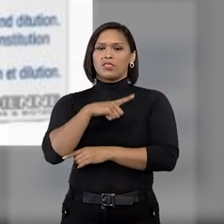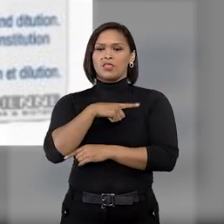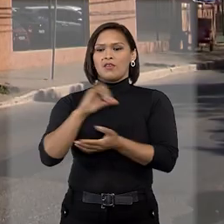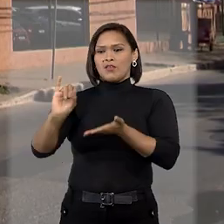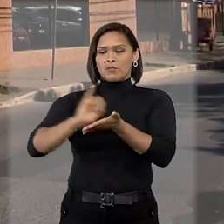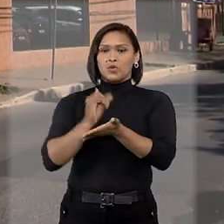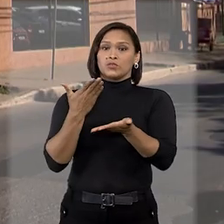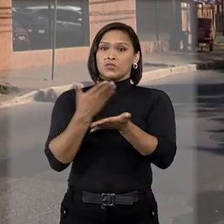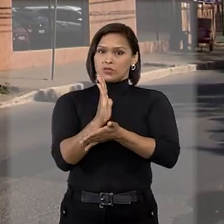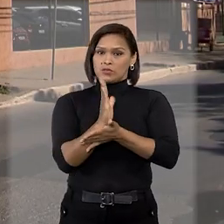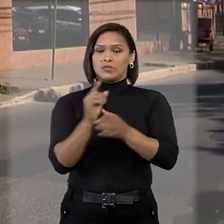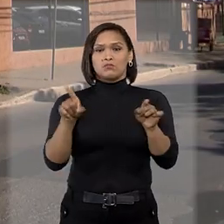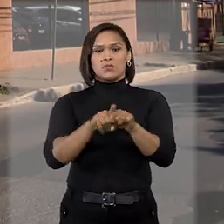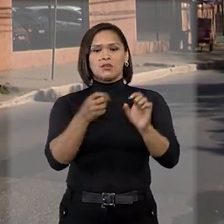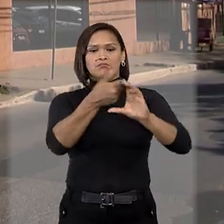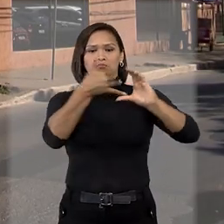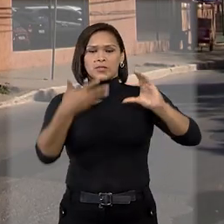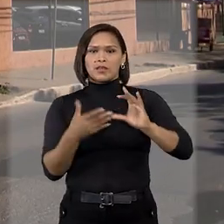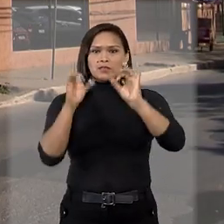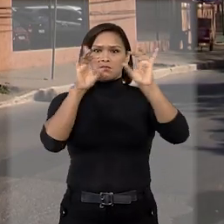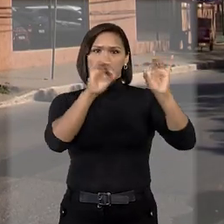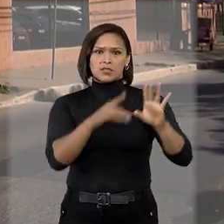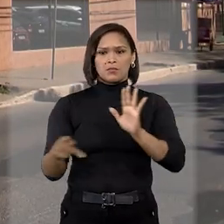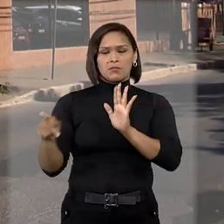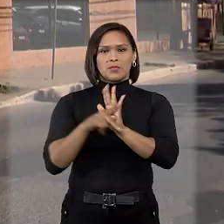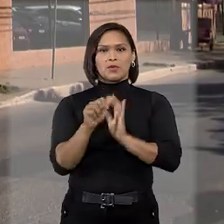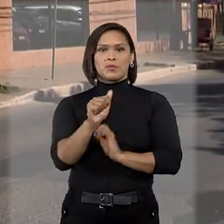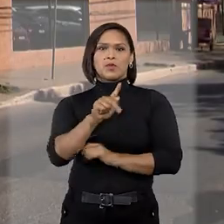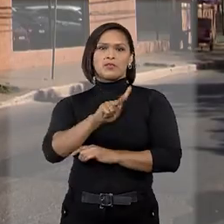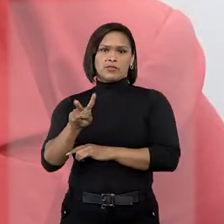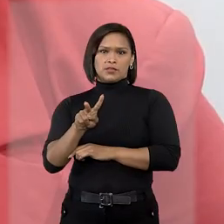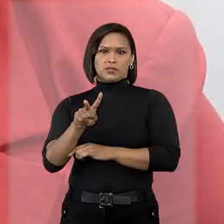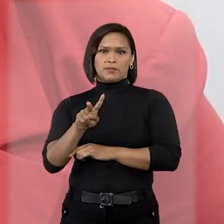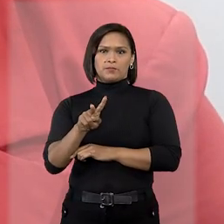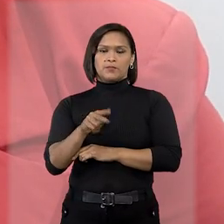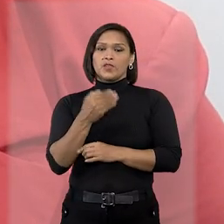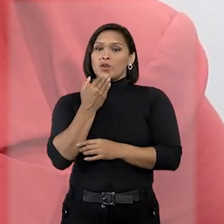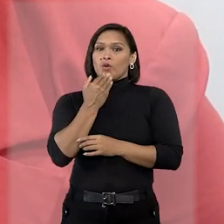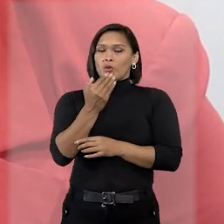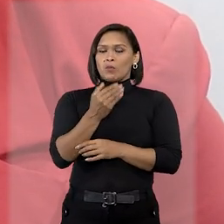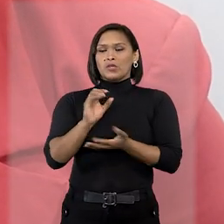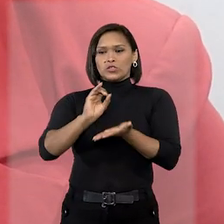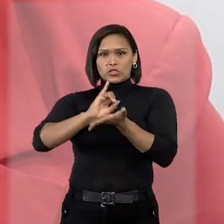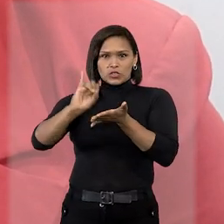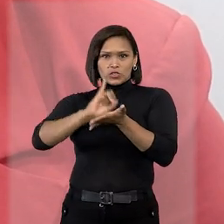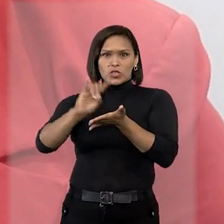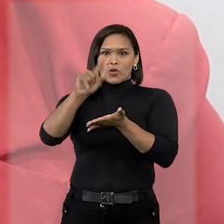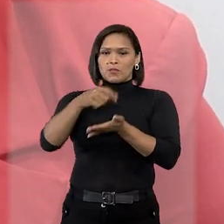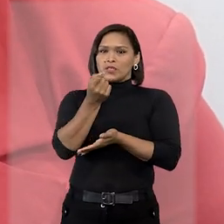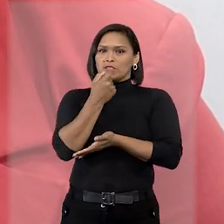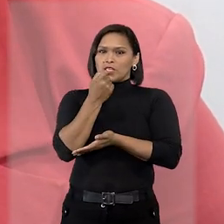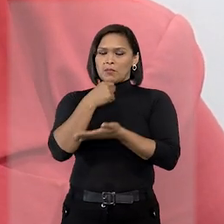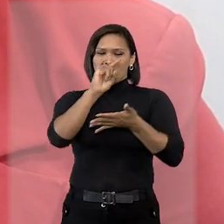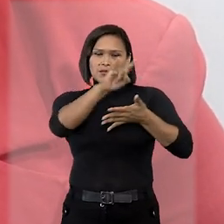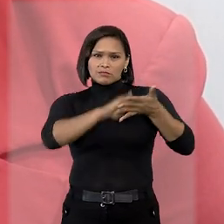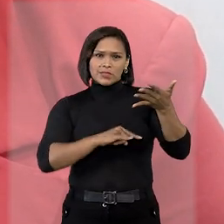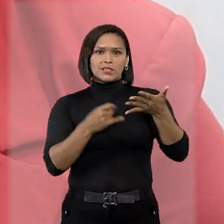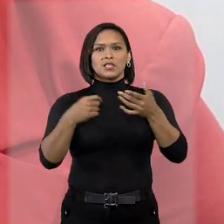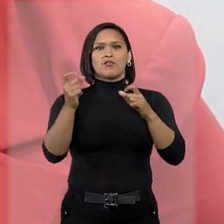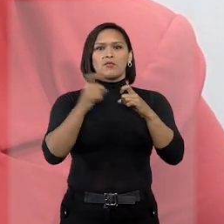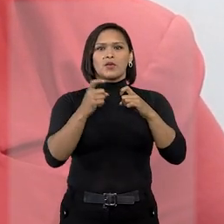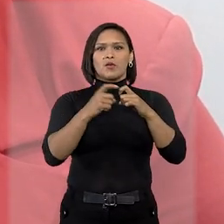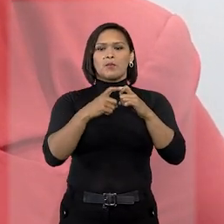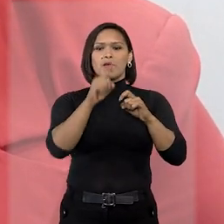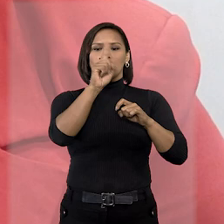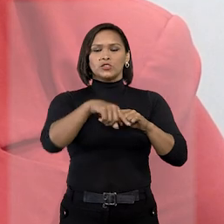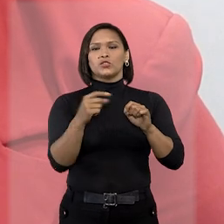teve a importação autorizada em caráter excepcional pela própria agência. O pedido de fornecimento do medicamento prescrito pelo médico